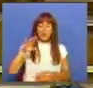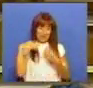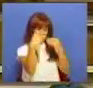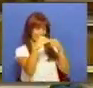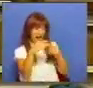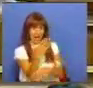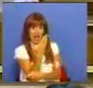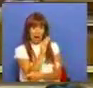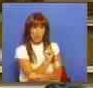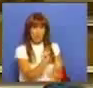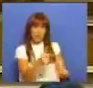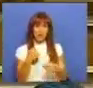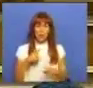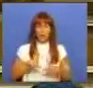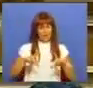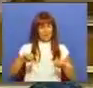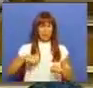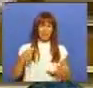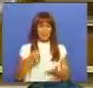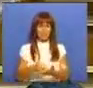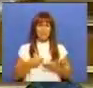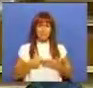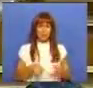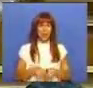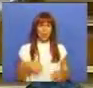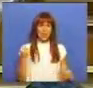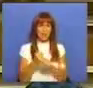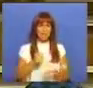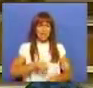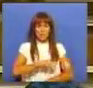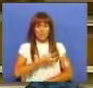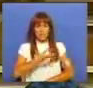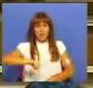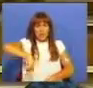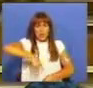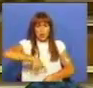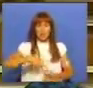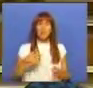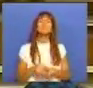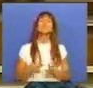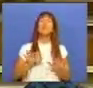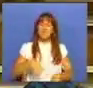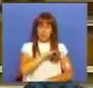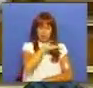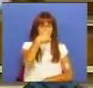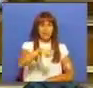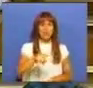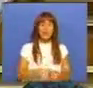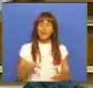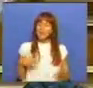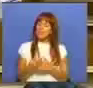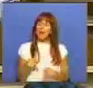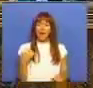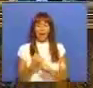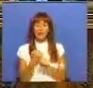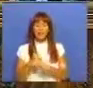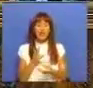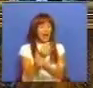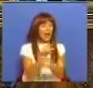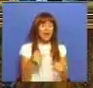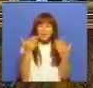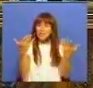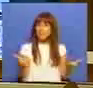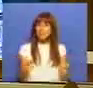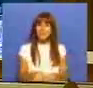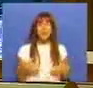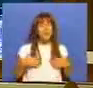estas aulas estão a recibo verde, trabalham umas quantas horas, fazem, termino, Sr. Presidente, dão estas atividades a crianças que